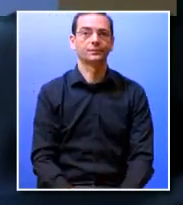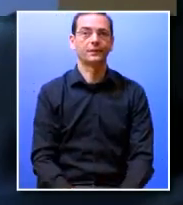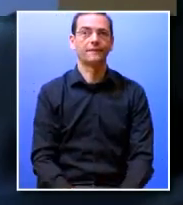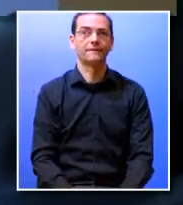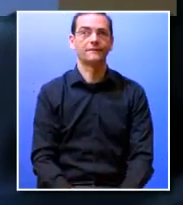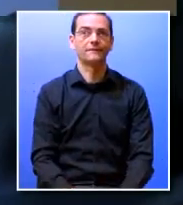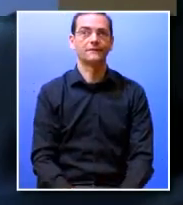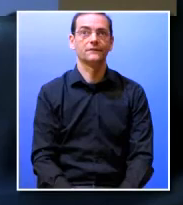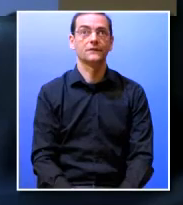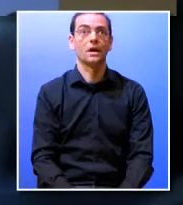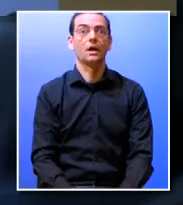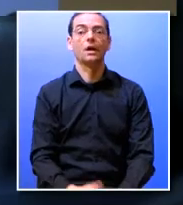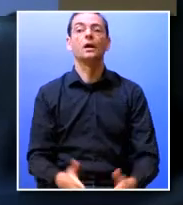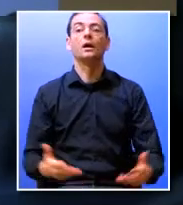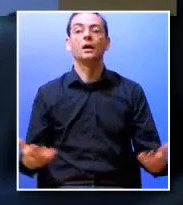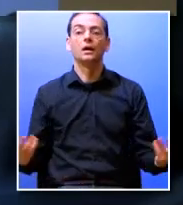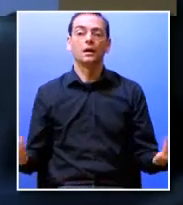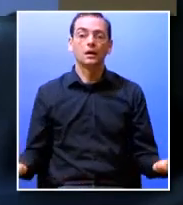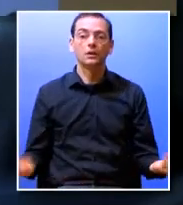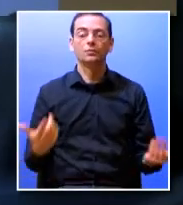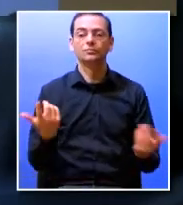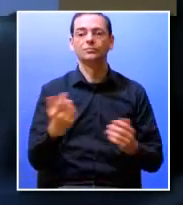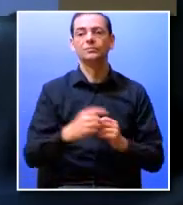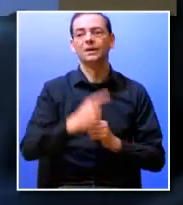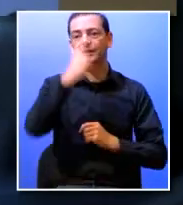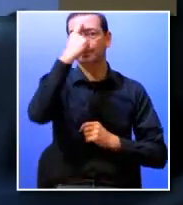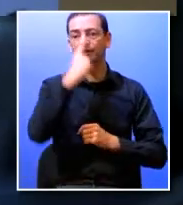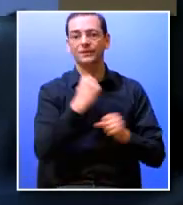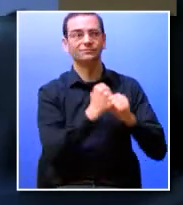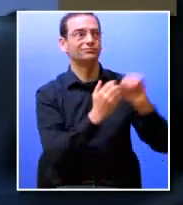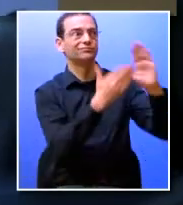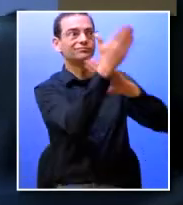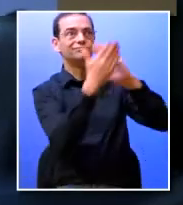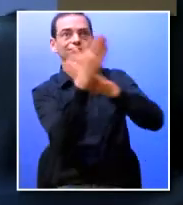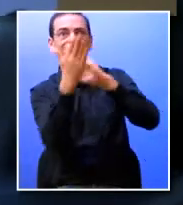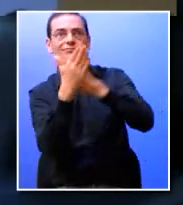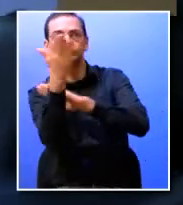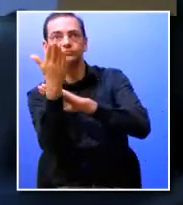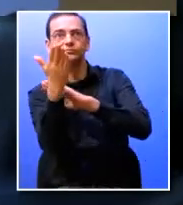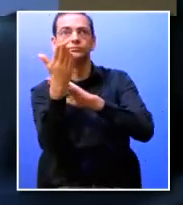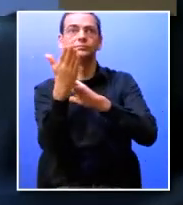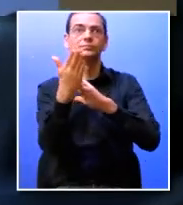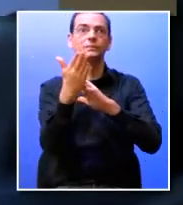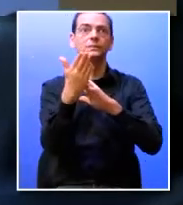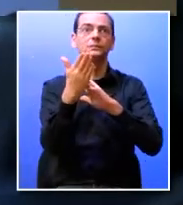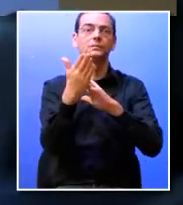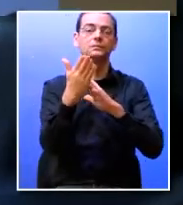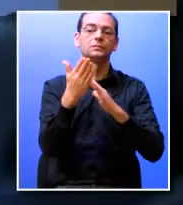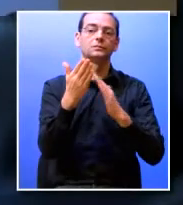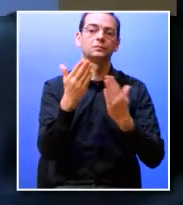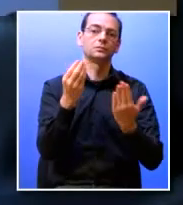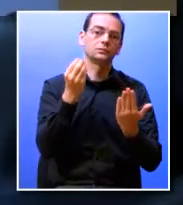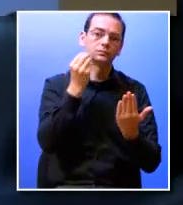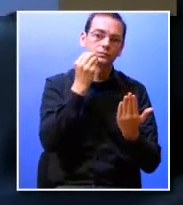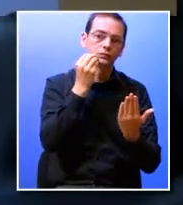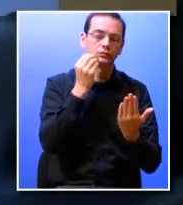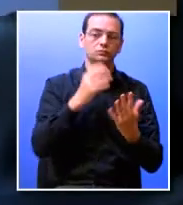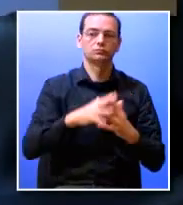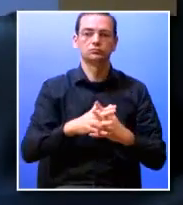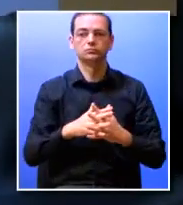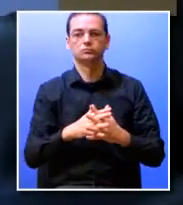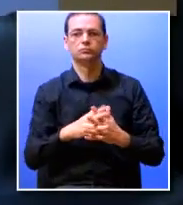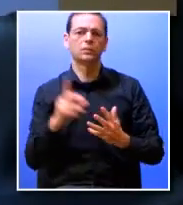desta forma ao nível do perfil de saída além de termos em constante consideração